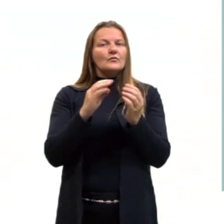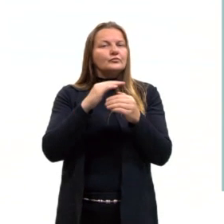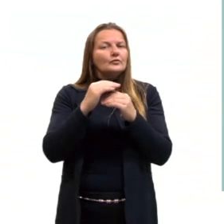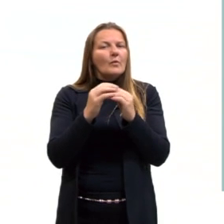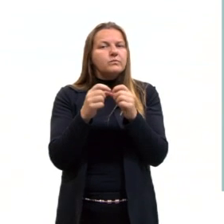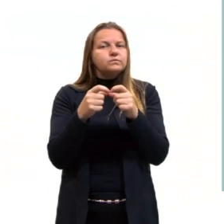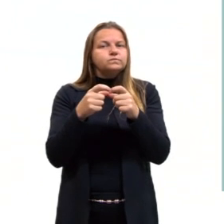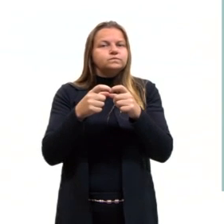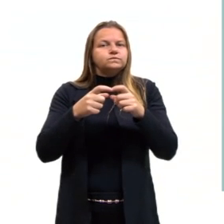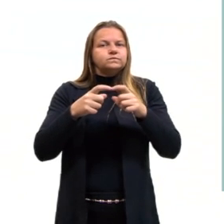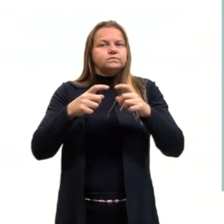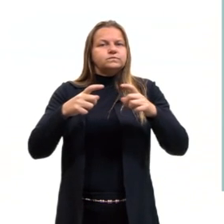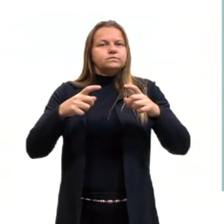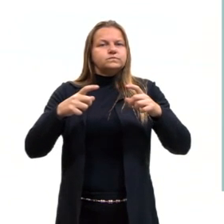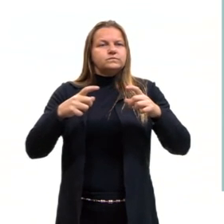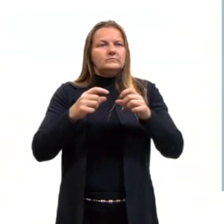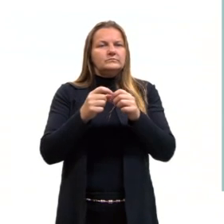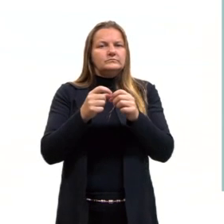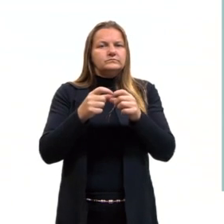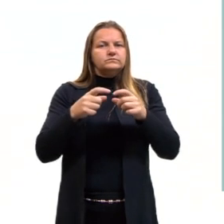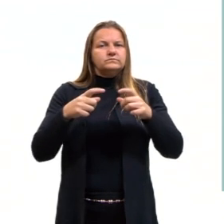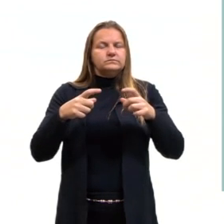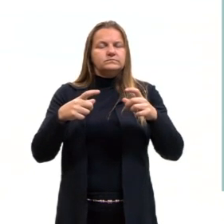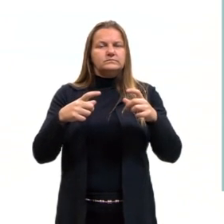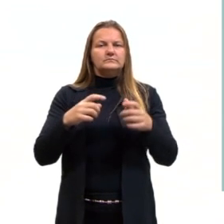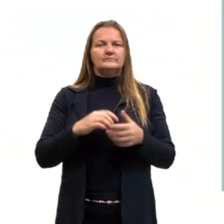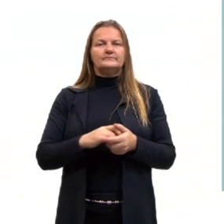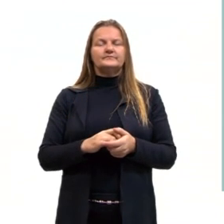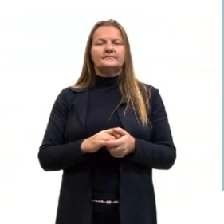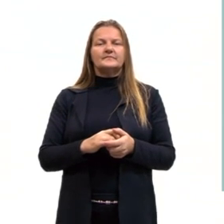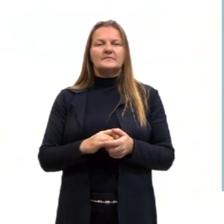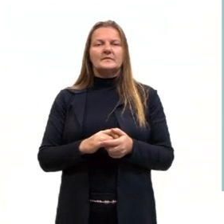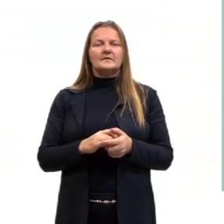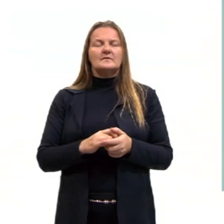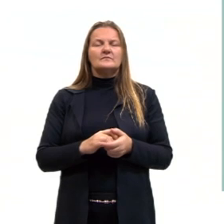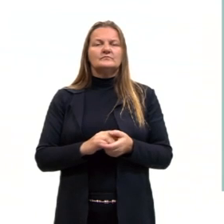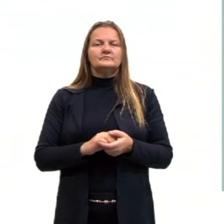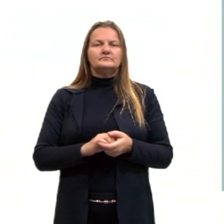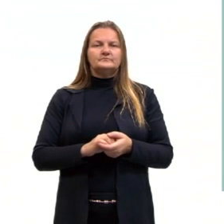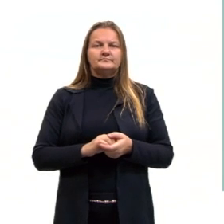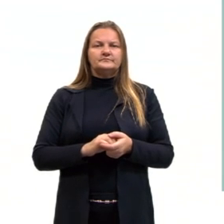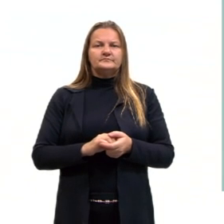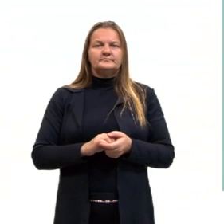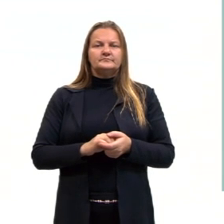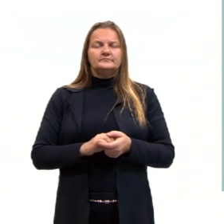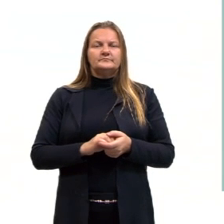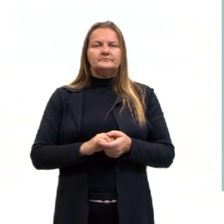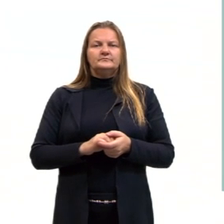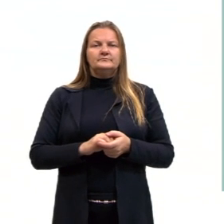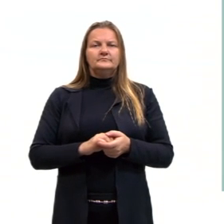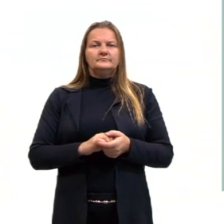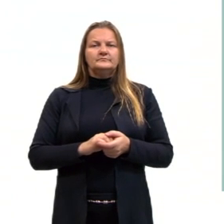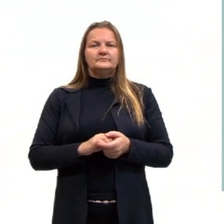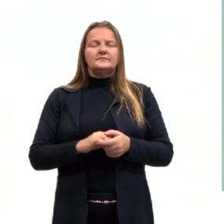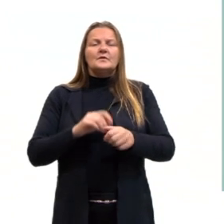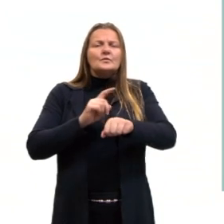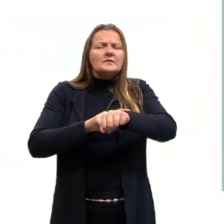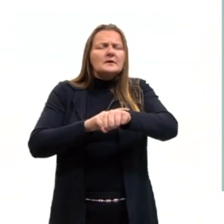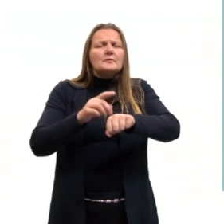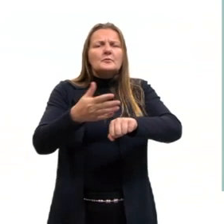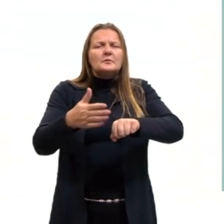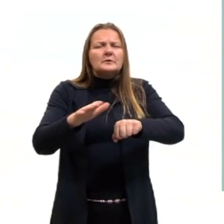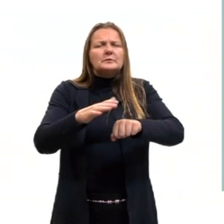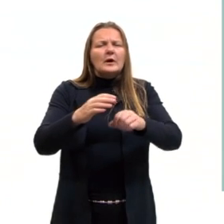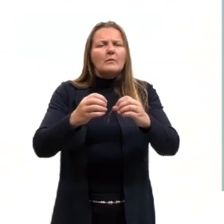vai permanecer ali, uma fase dormente, eu costumo dizer. Por um determinado tempo, certo?